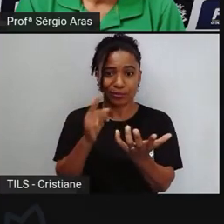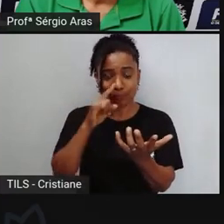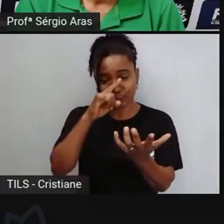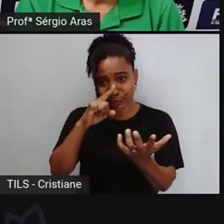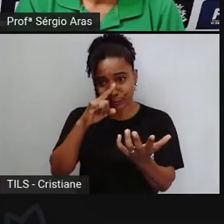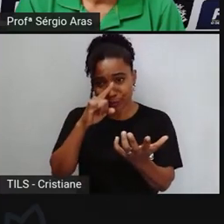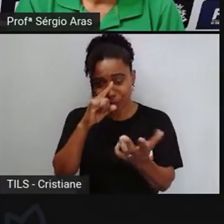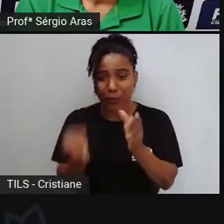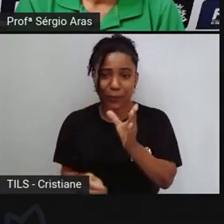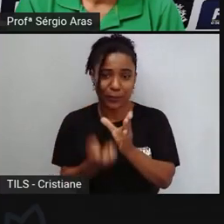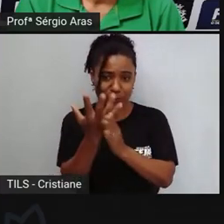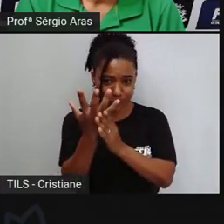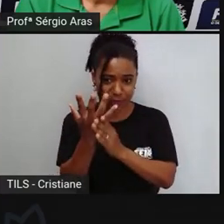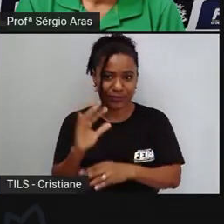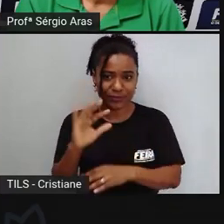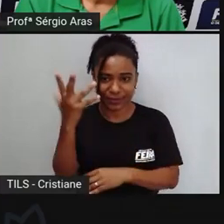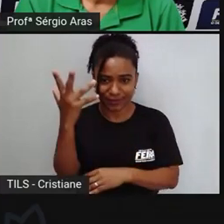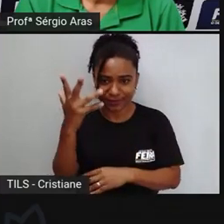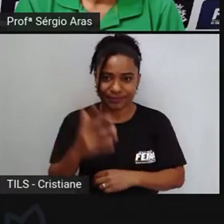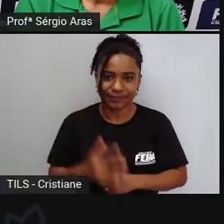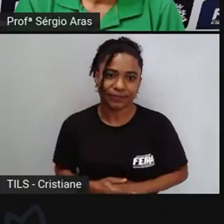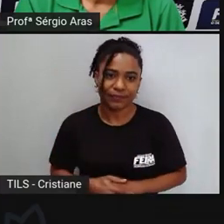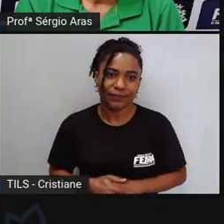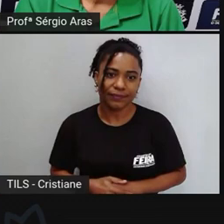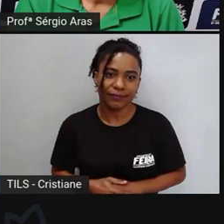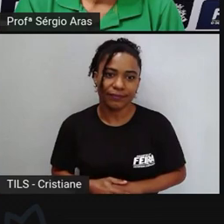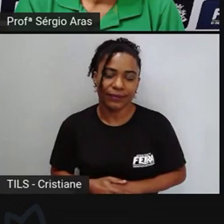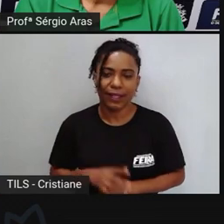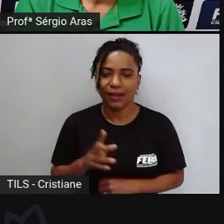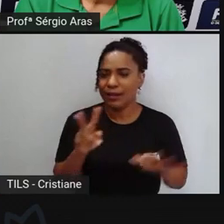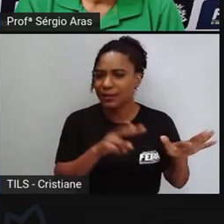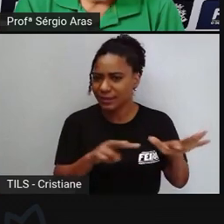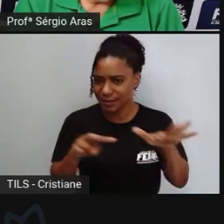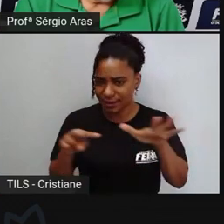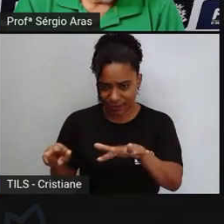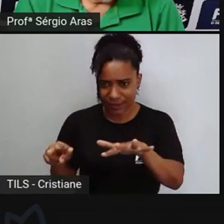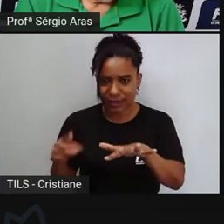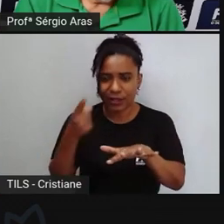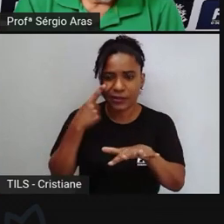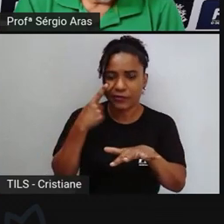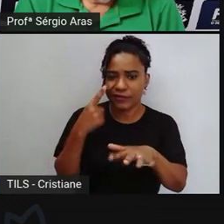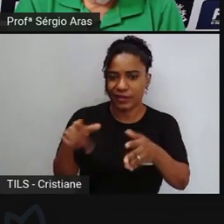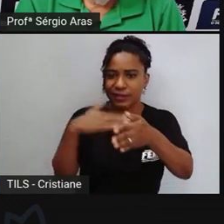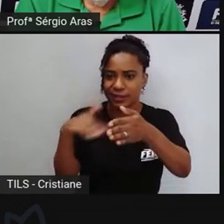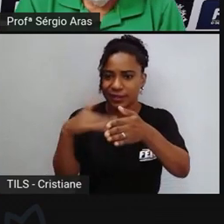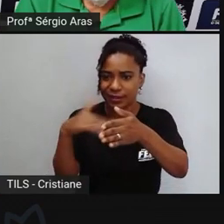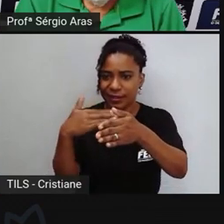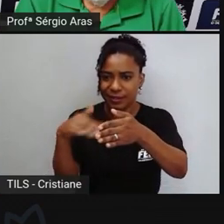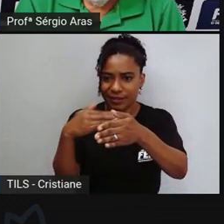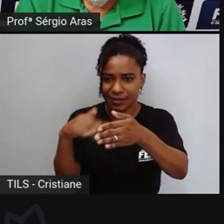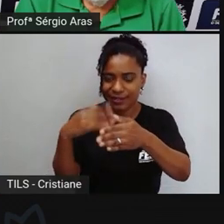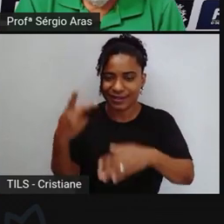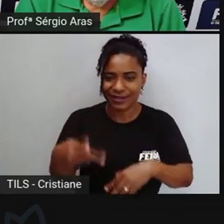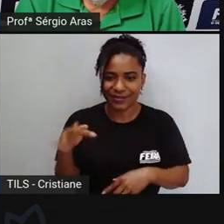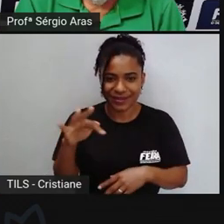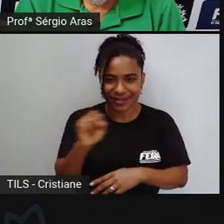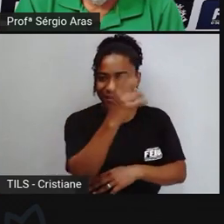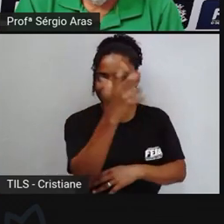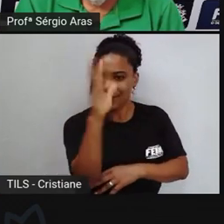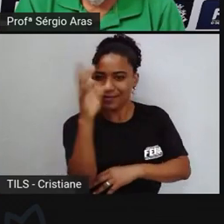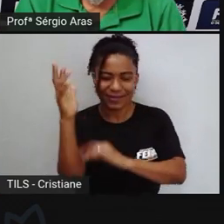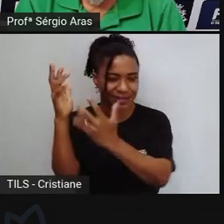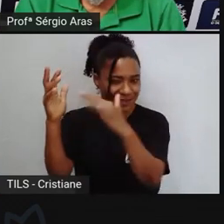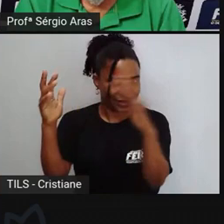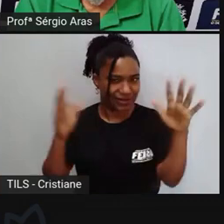navegando pela internet e eu vi no site da Secretaria Municipal de Meio Ambiente que antigamente há cerca de 30 anos